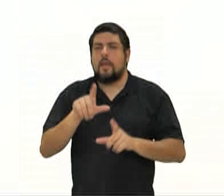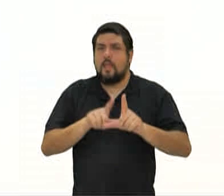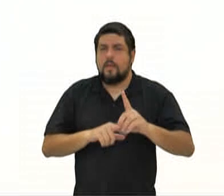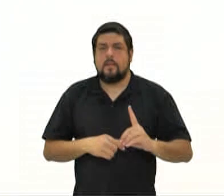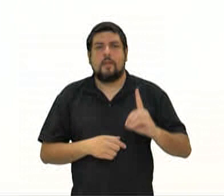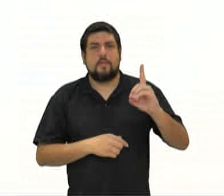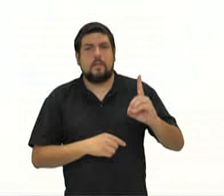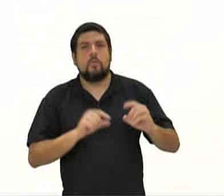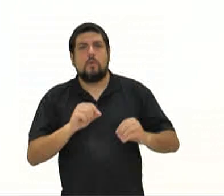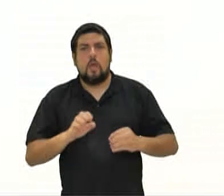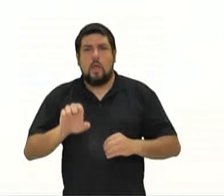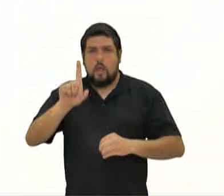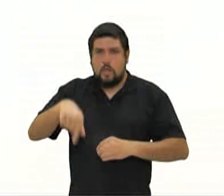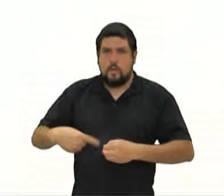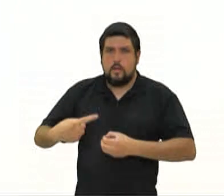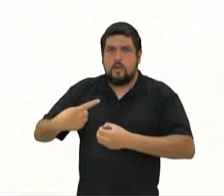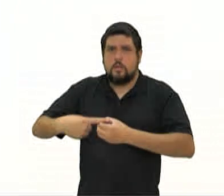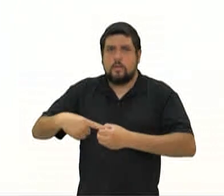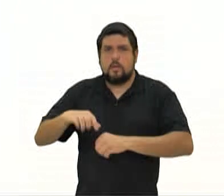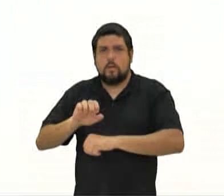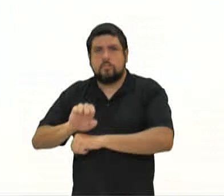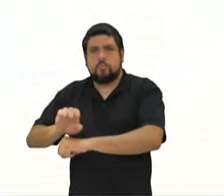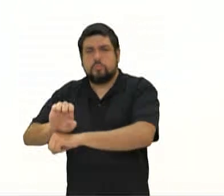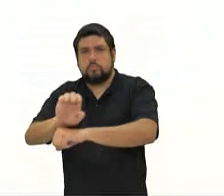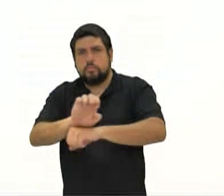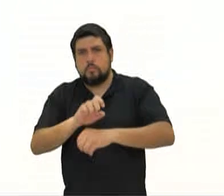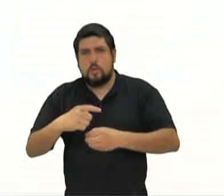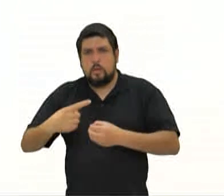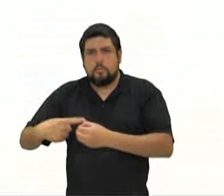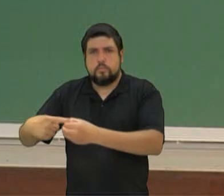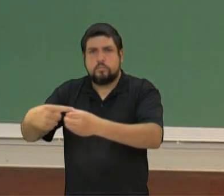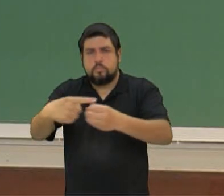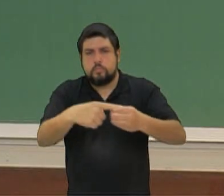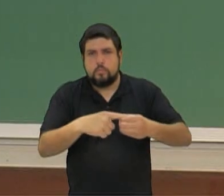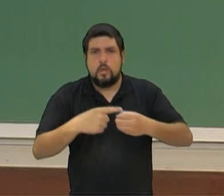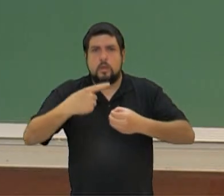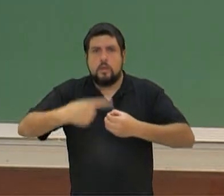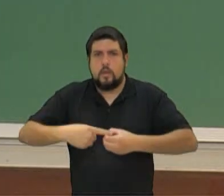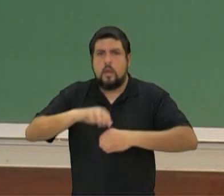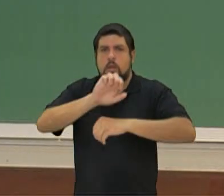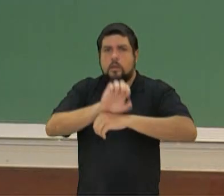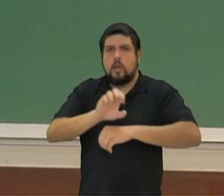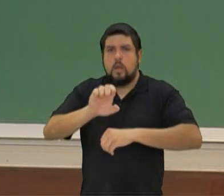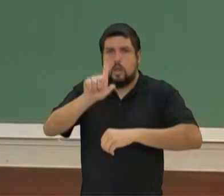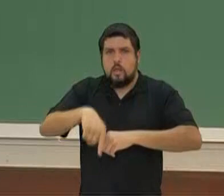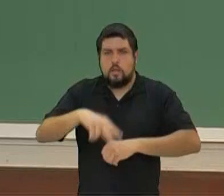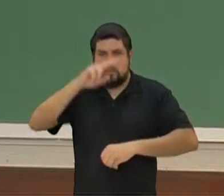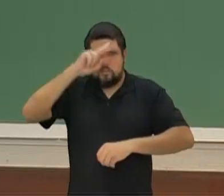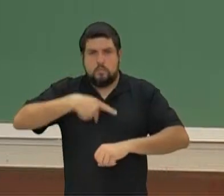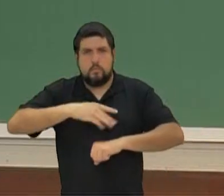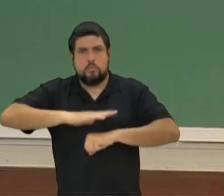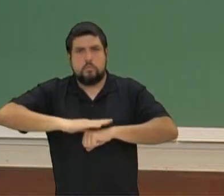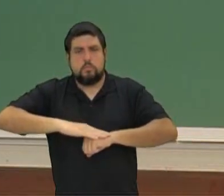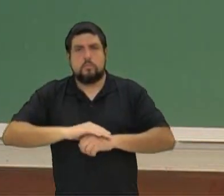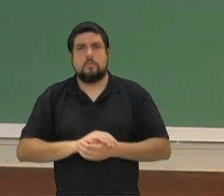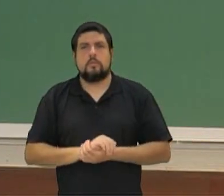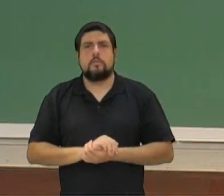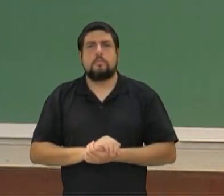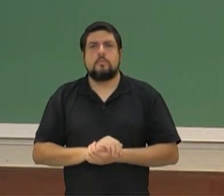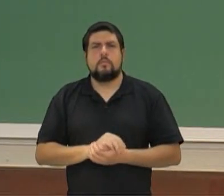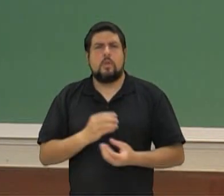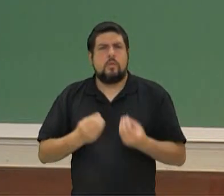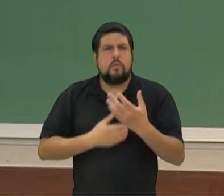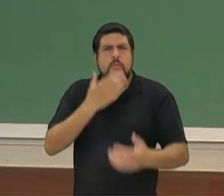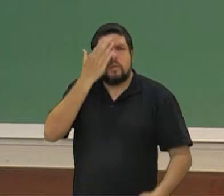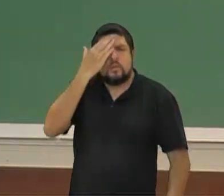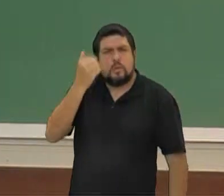pela existência de cidades e estados que atuavam politicamente como unidades autônomas. Muito bem, é isso aí. Mandaram consorçar,